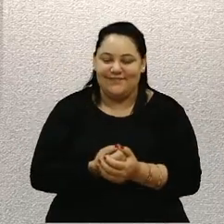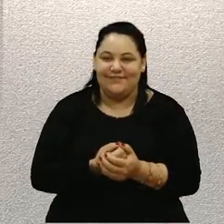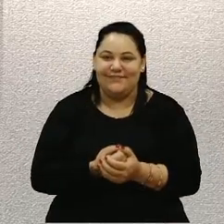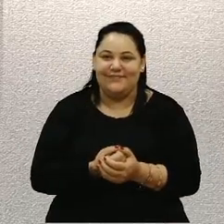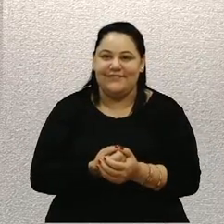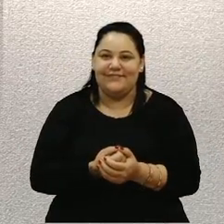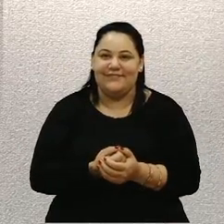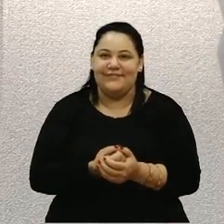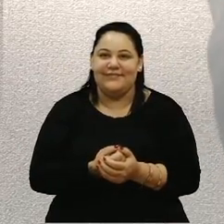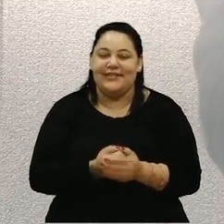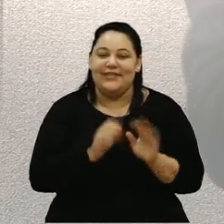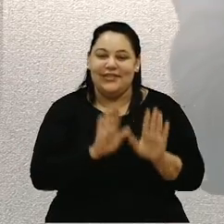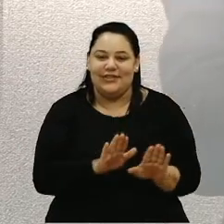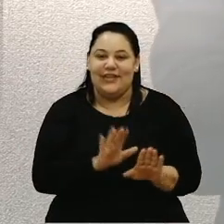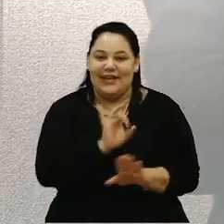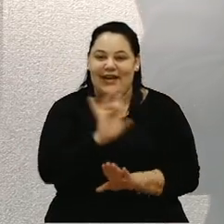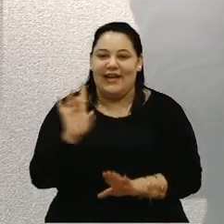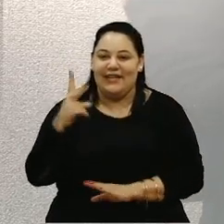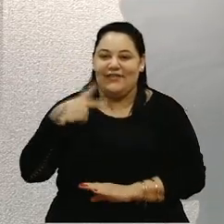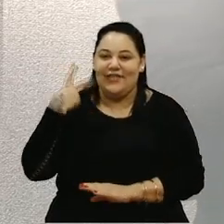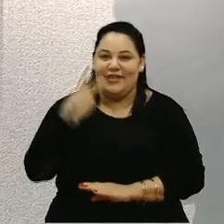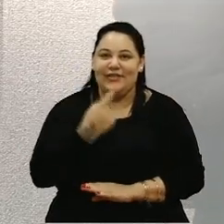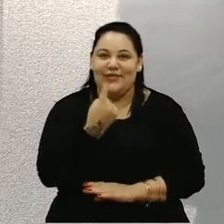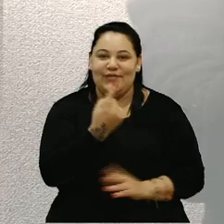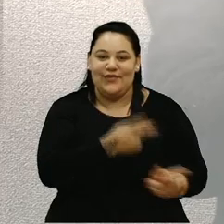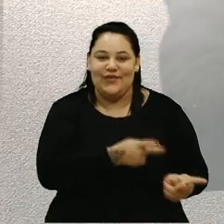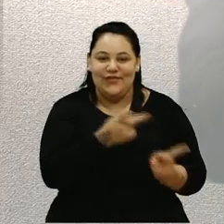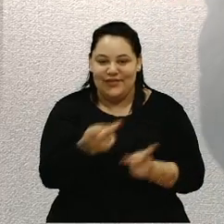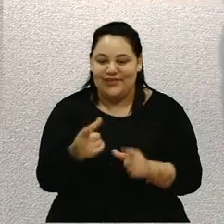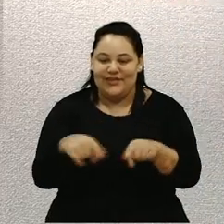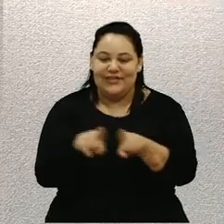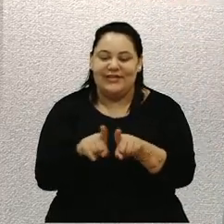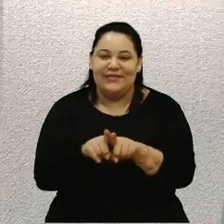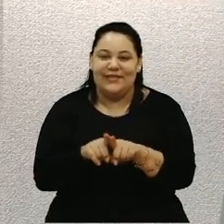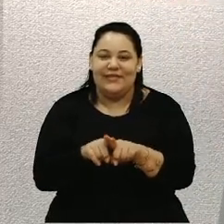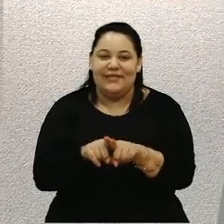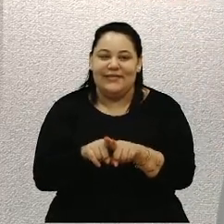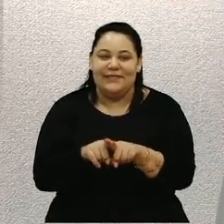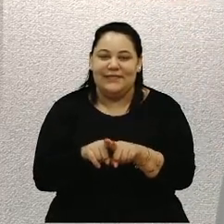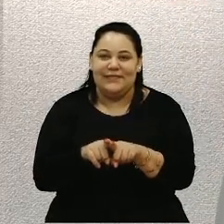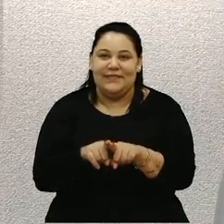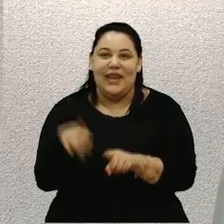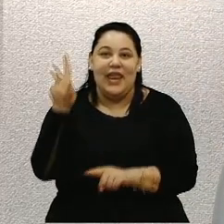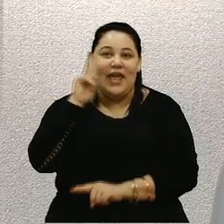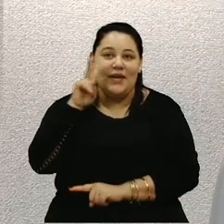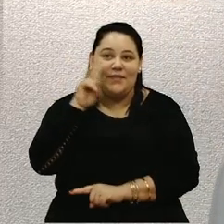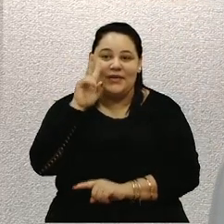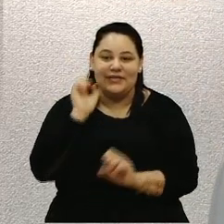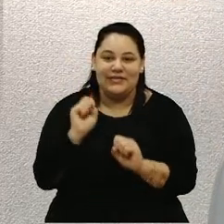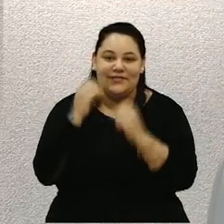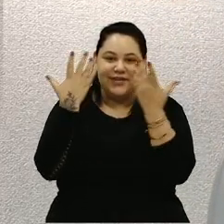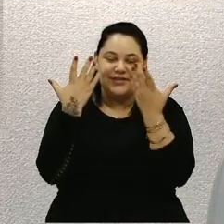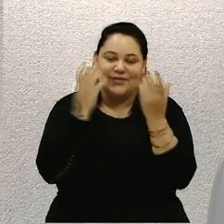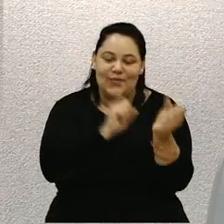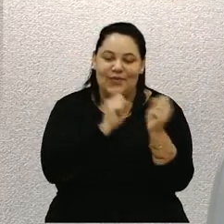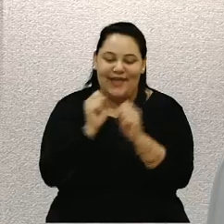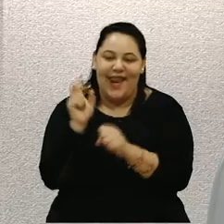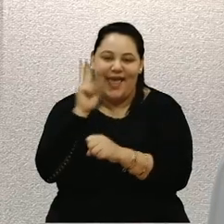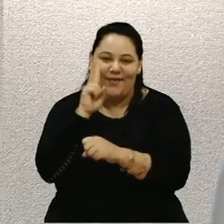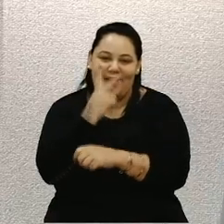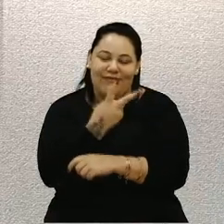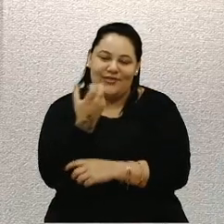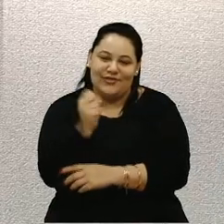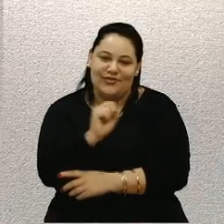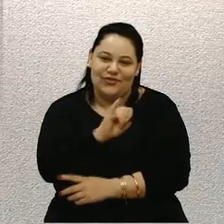deixei para cada vereador um convite, também ali para, lembrando deste evento, se puderem guardar esta data do dia 28 de